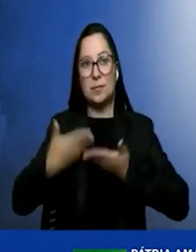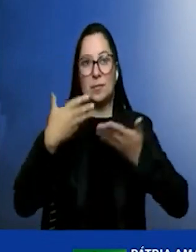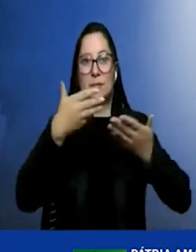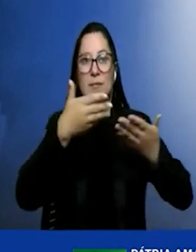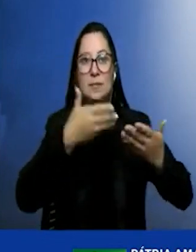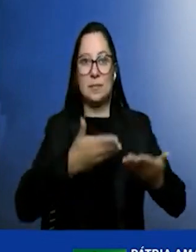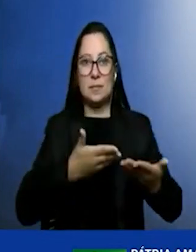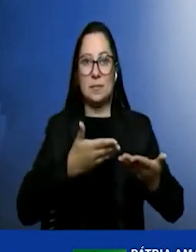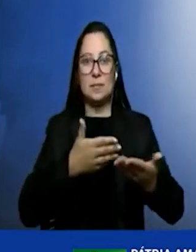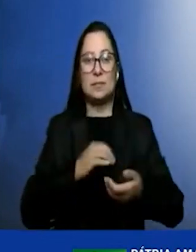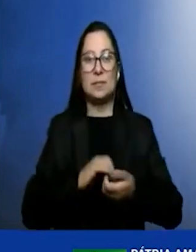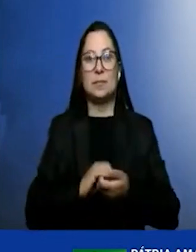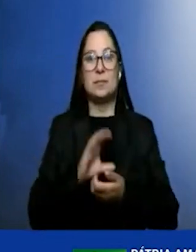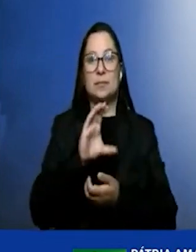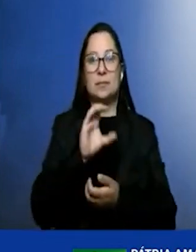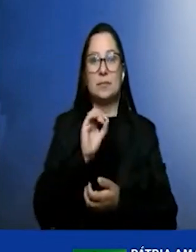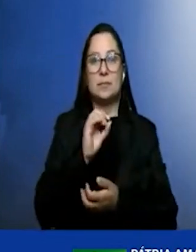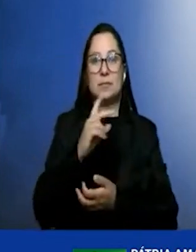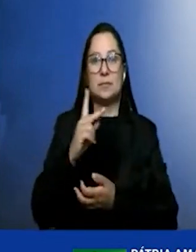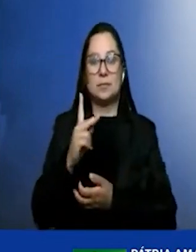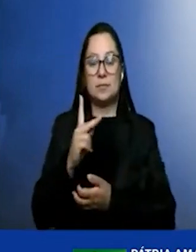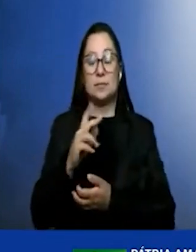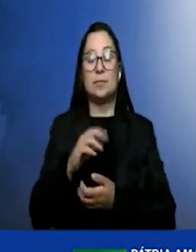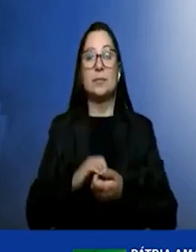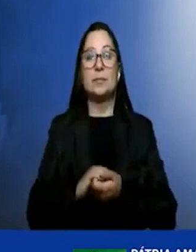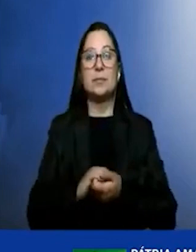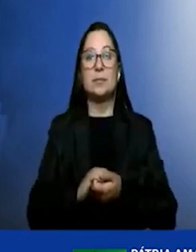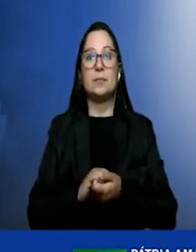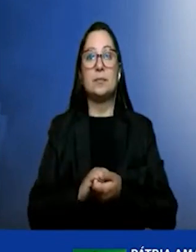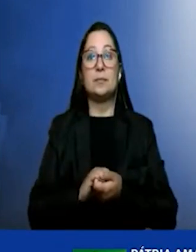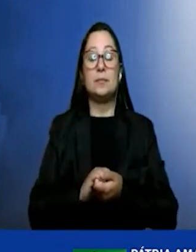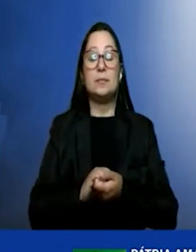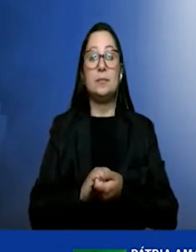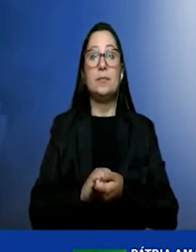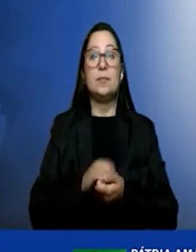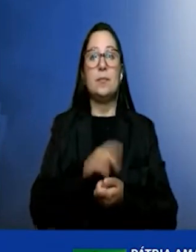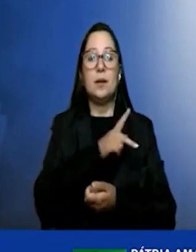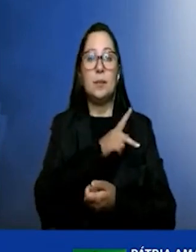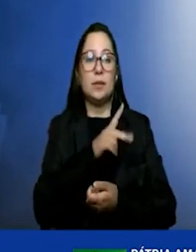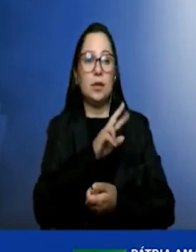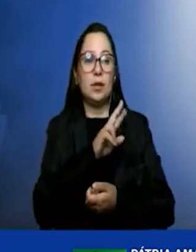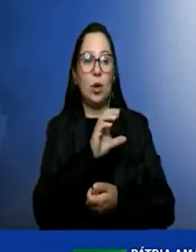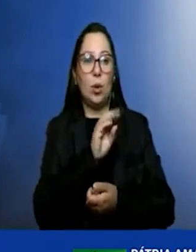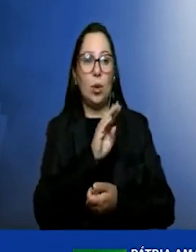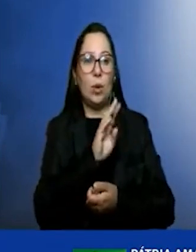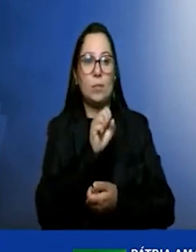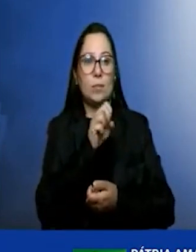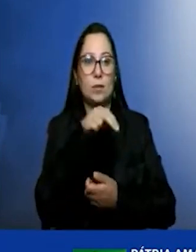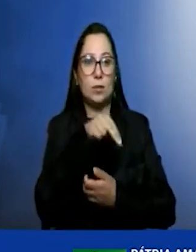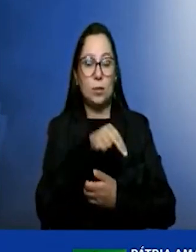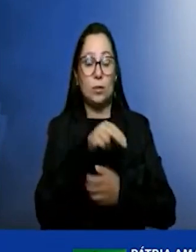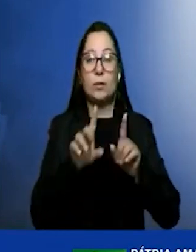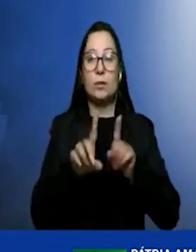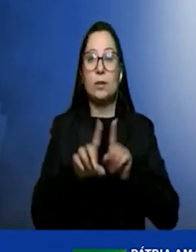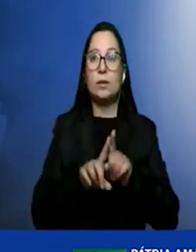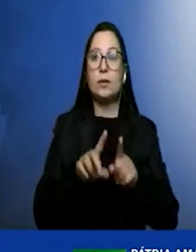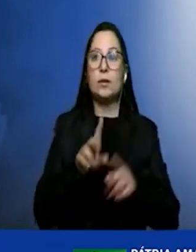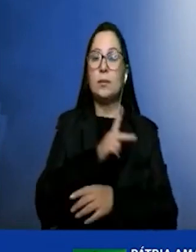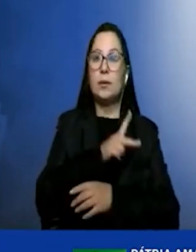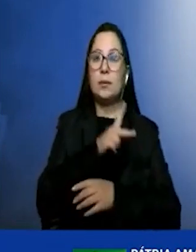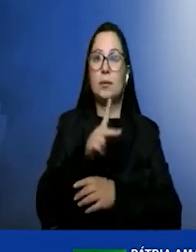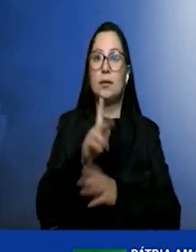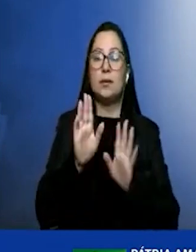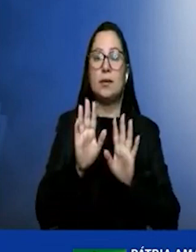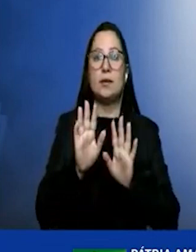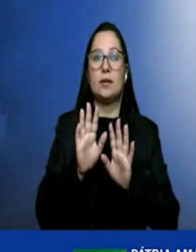Nacional da Indústria, presidente senhor Robson Braga, e também presidente da Federação